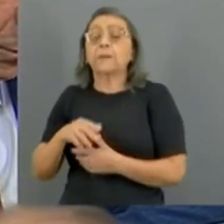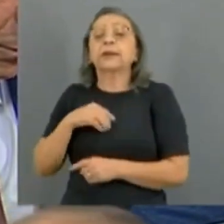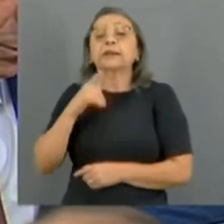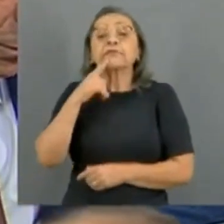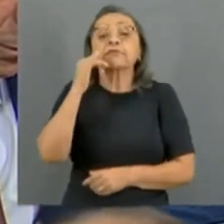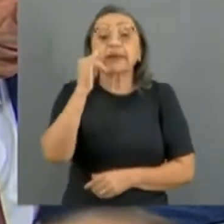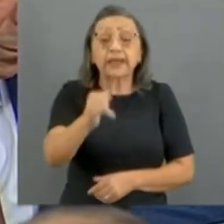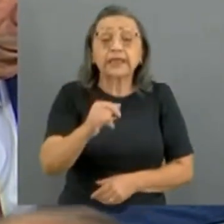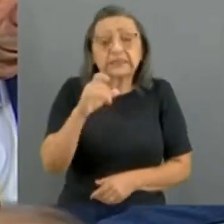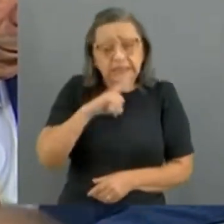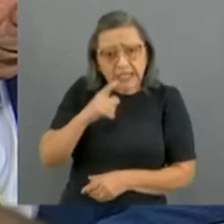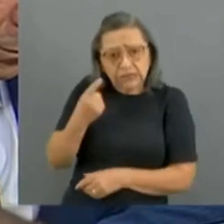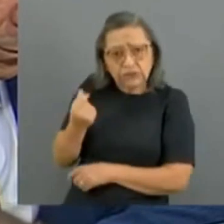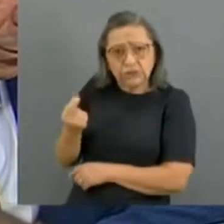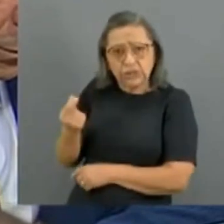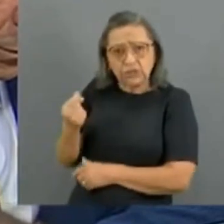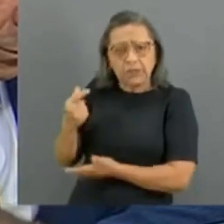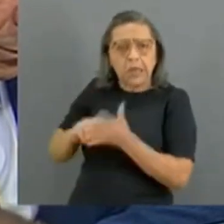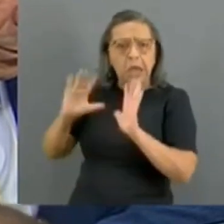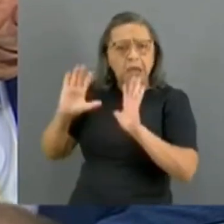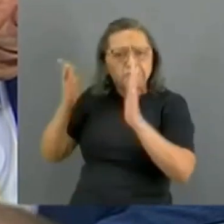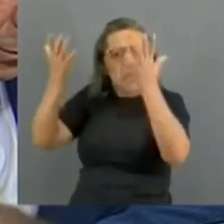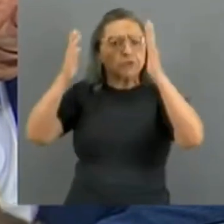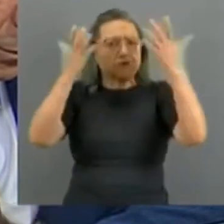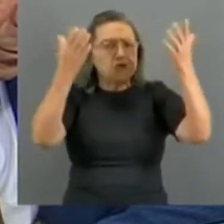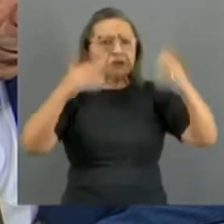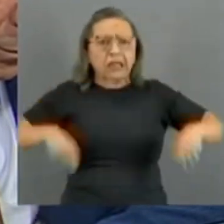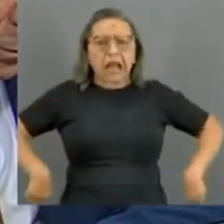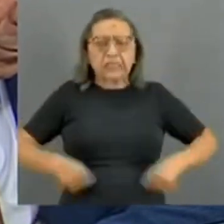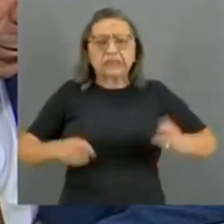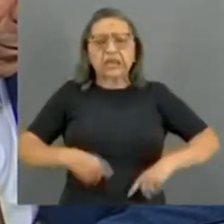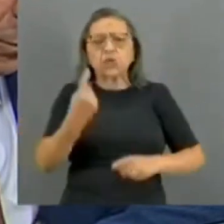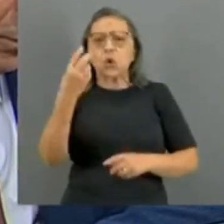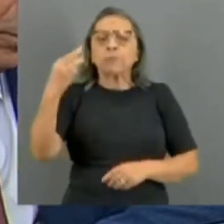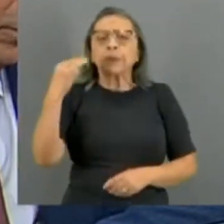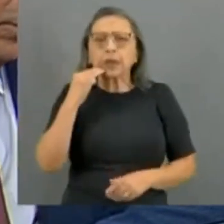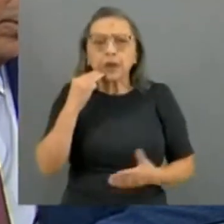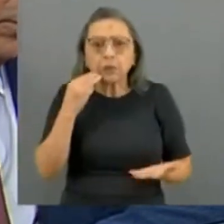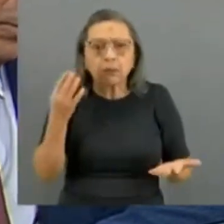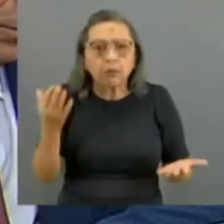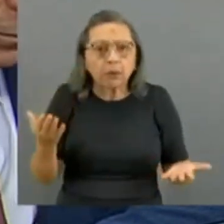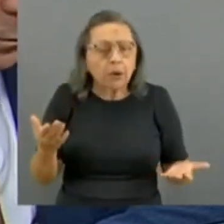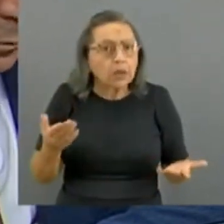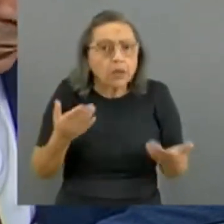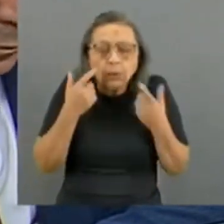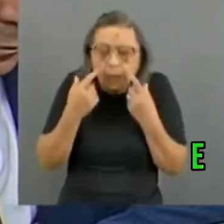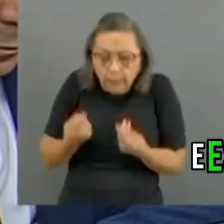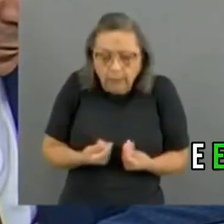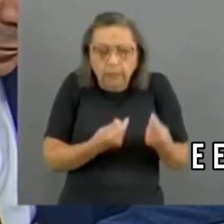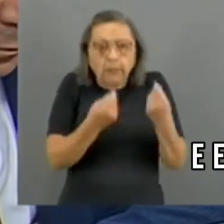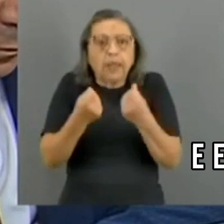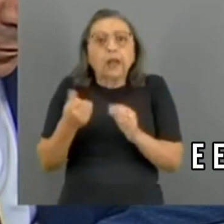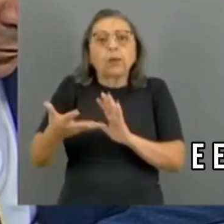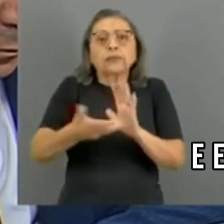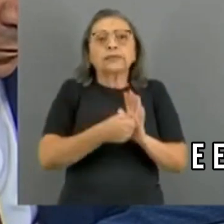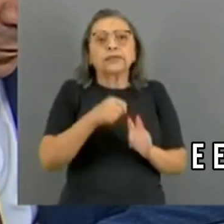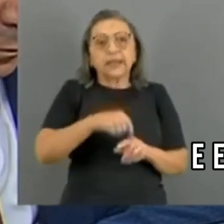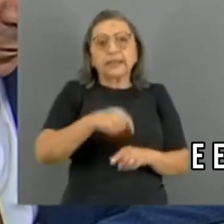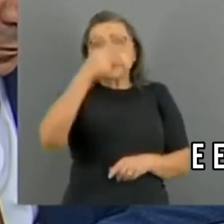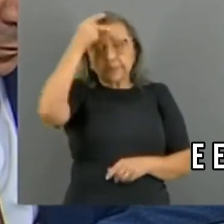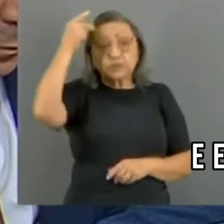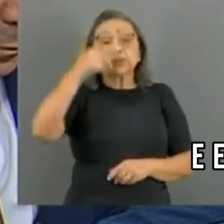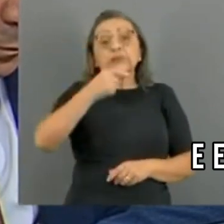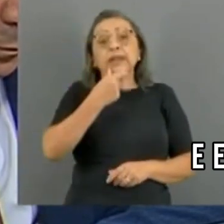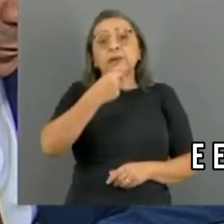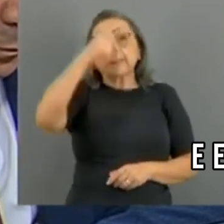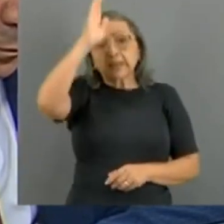tem dinheiro para eventos como esse, de um milhão de reais, não é questão de faltar dinheiro, é questão de prioridade, e esse cidadão brasileiro tem que